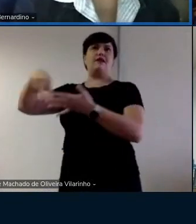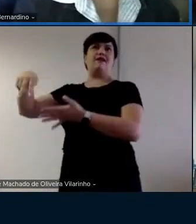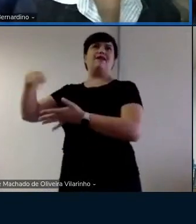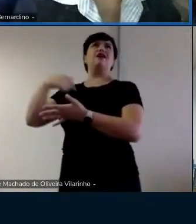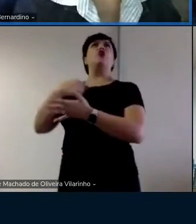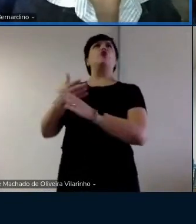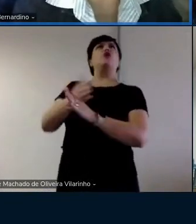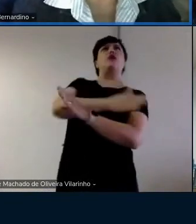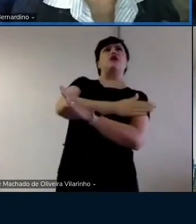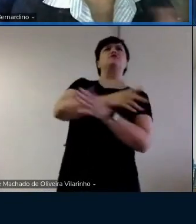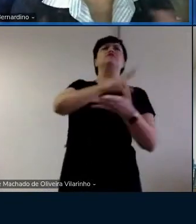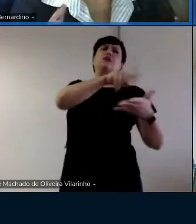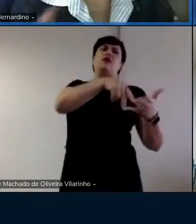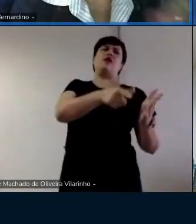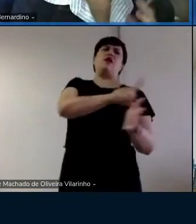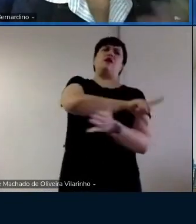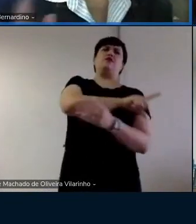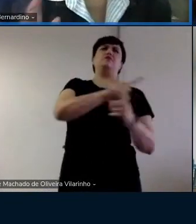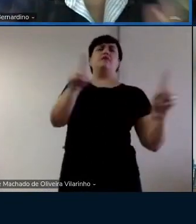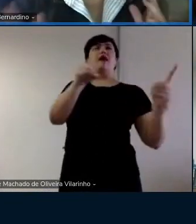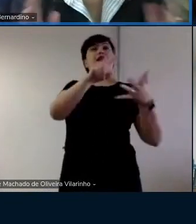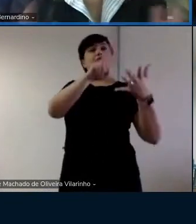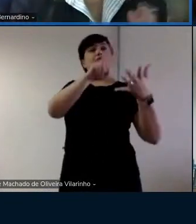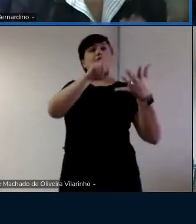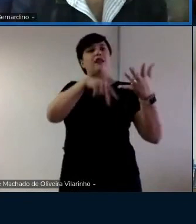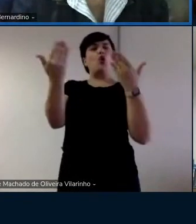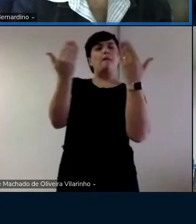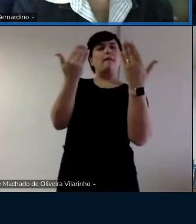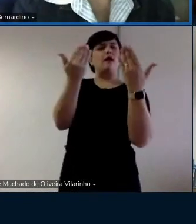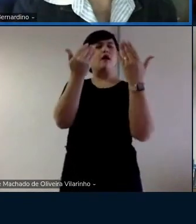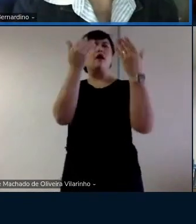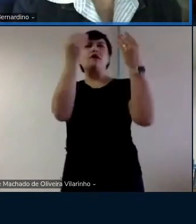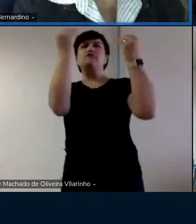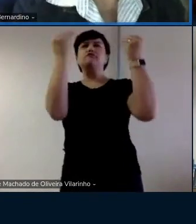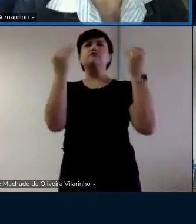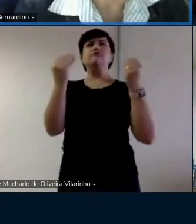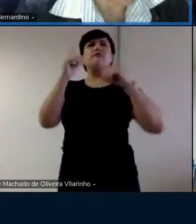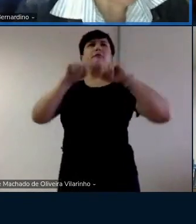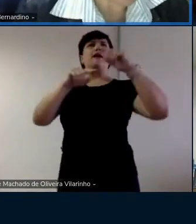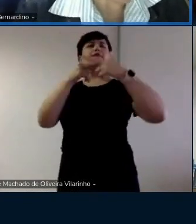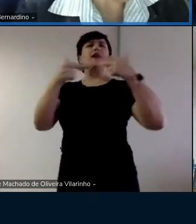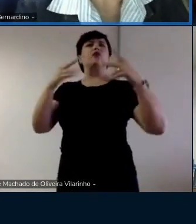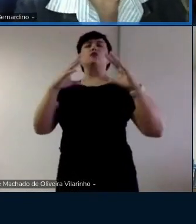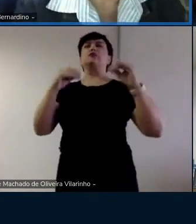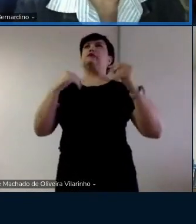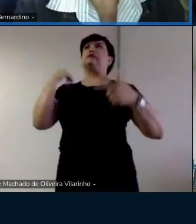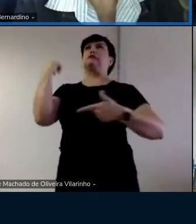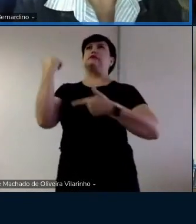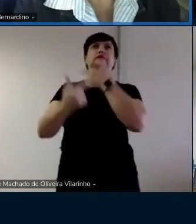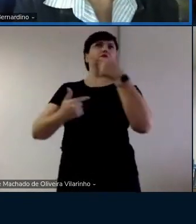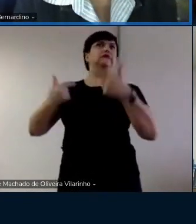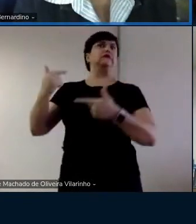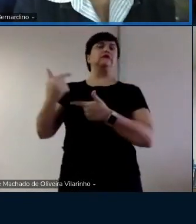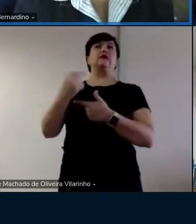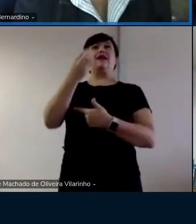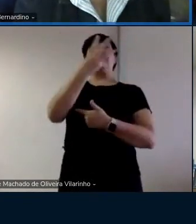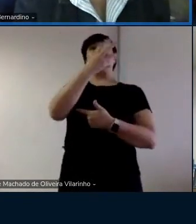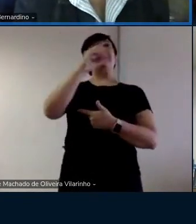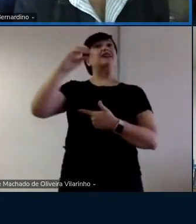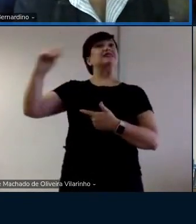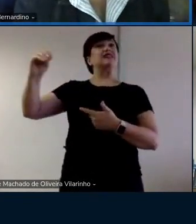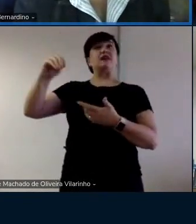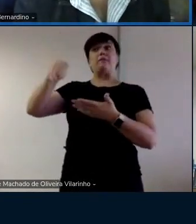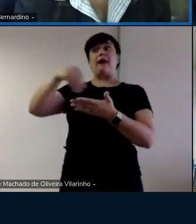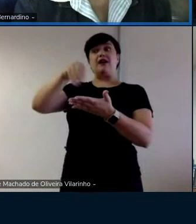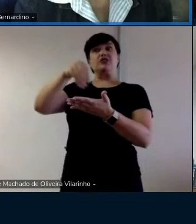eu já tinha começado a ler antes, mas para ler e ir comparando os materiais. Foi um trabalho, assim, 300 páginas é muita